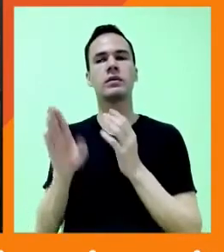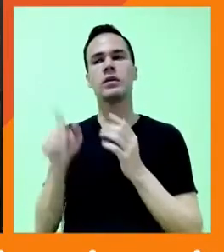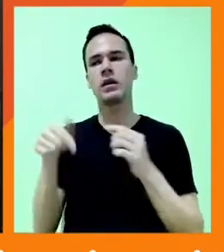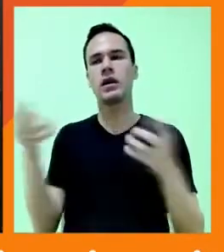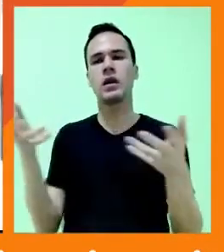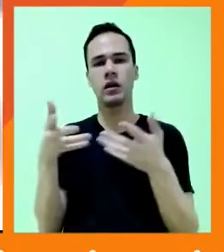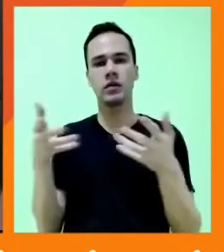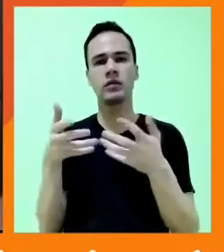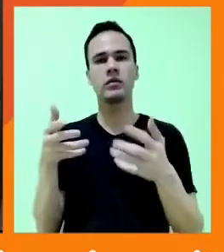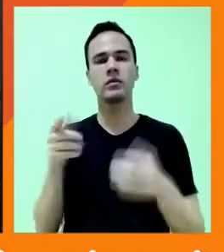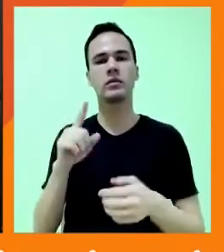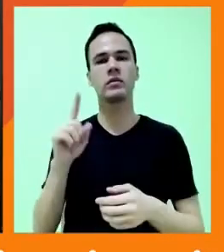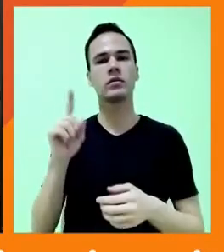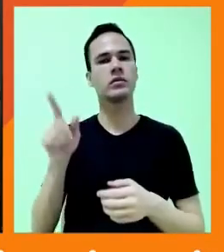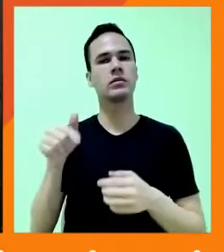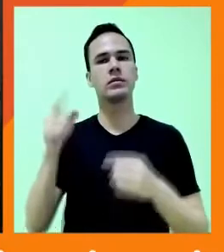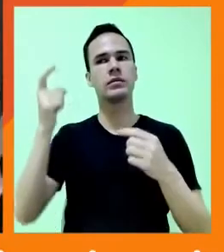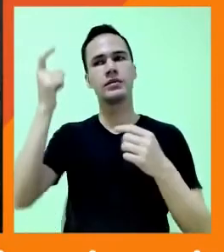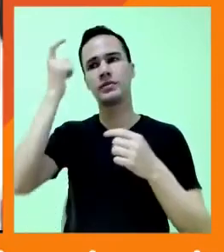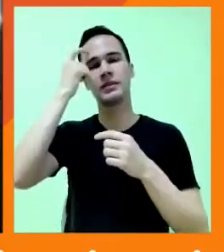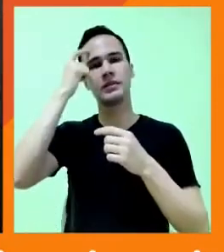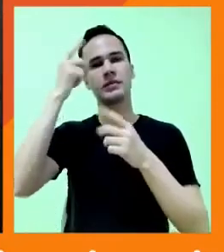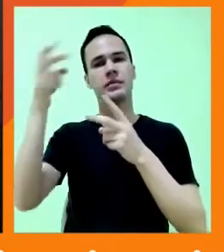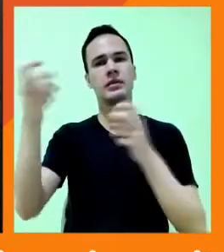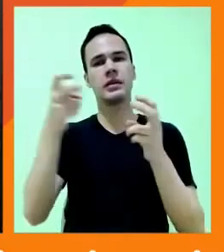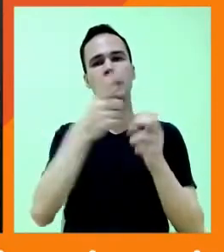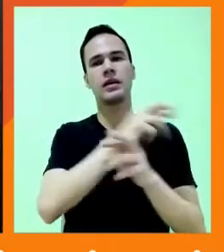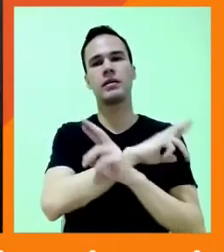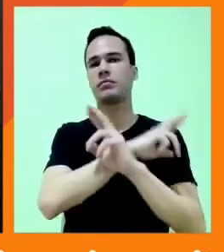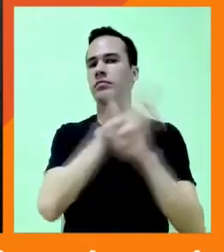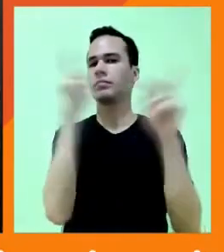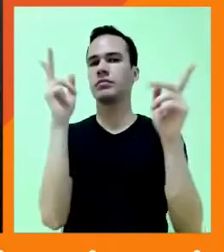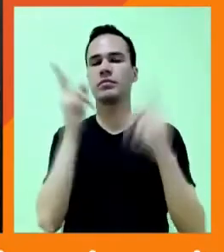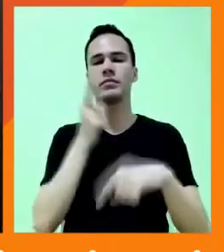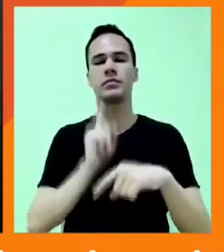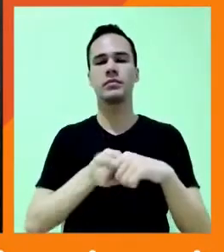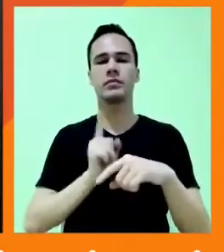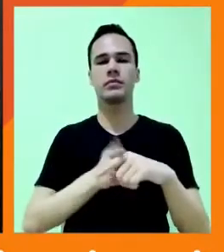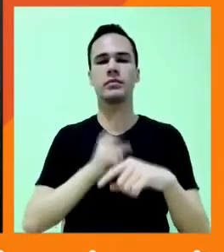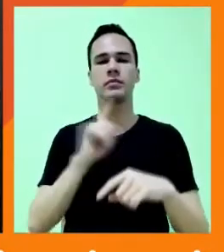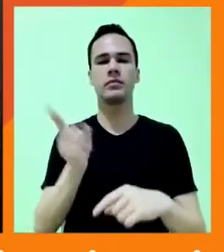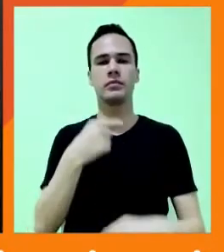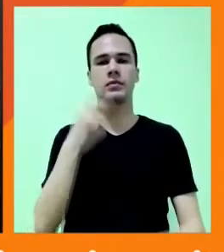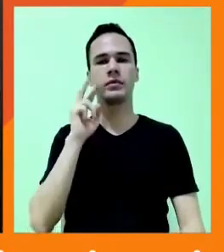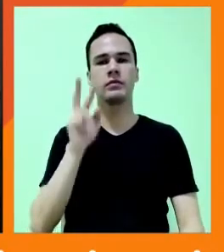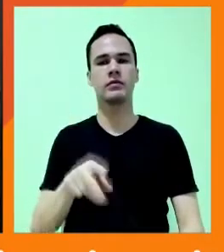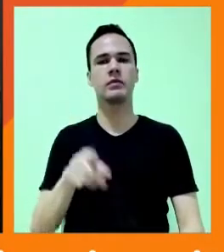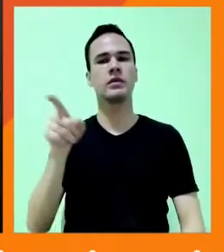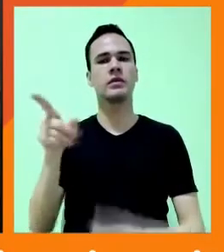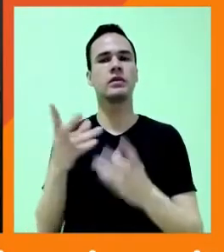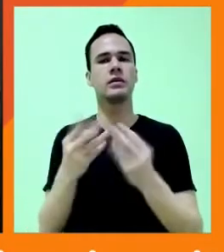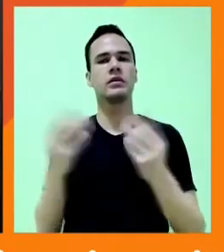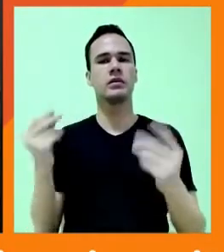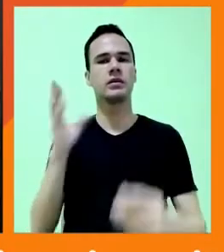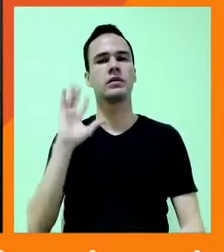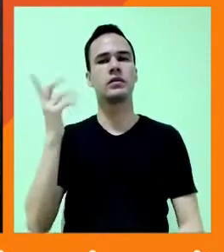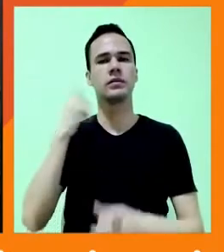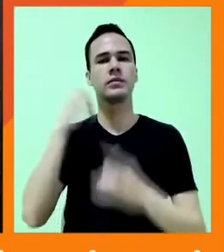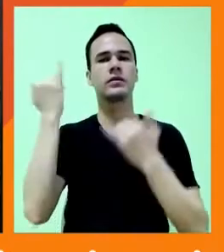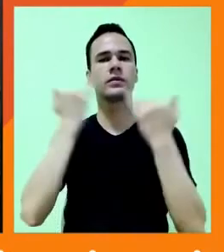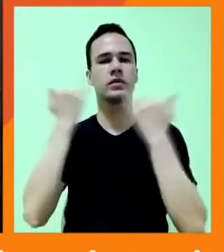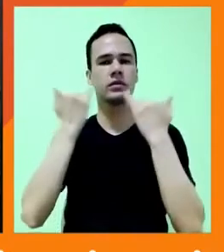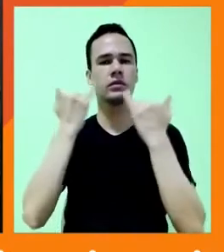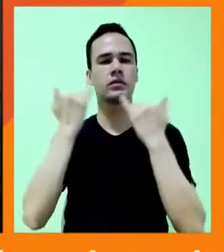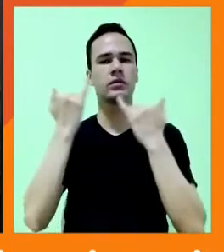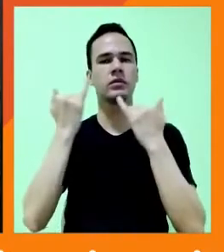uma distopia cognitiva. Porque a gente vê, em muitos casos, que a informação cedeu